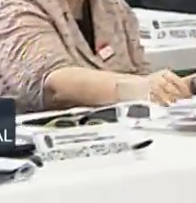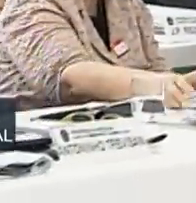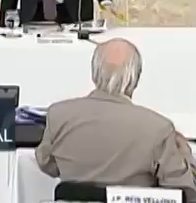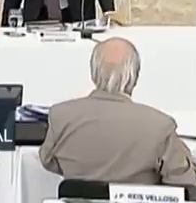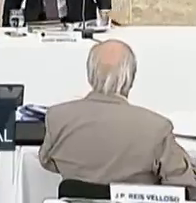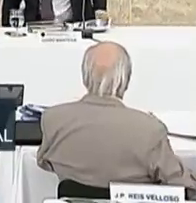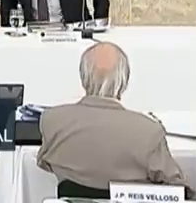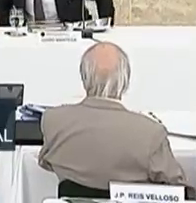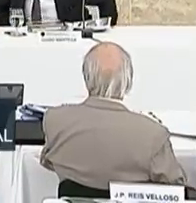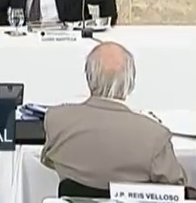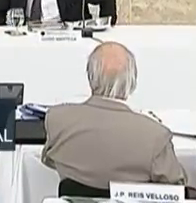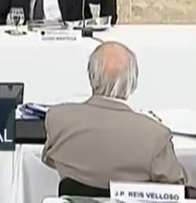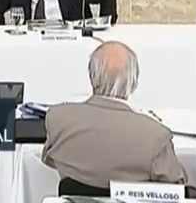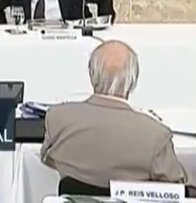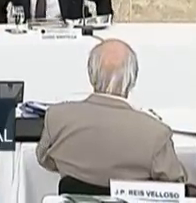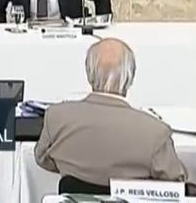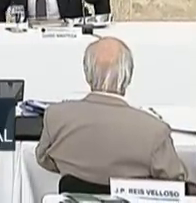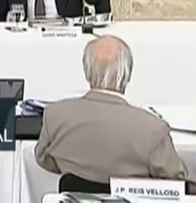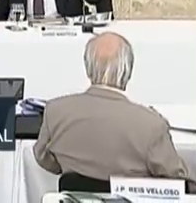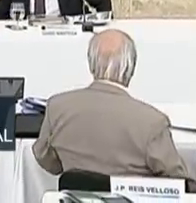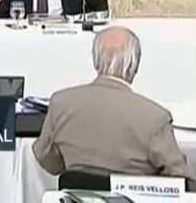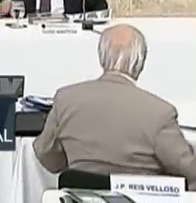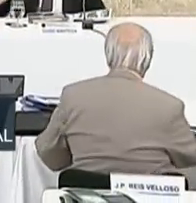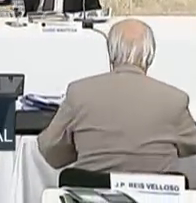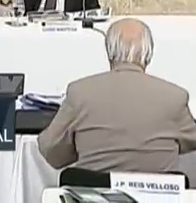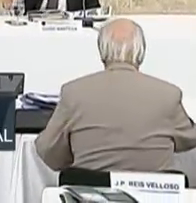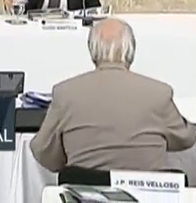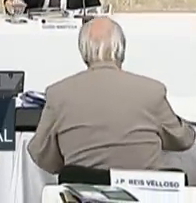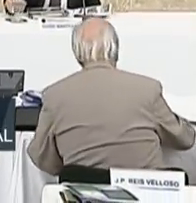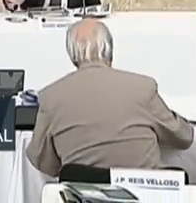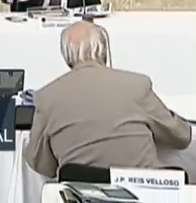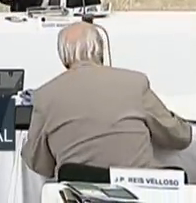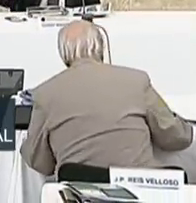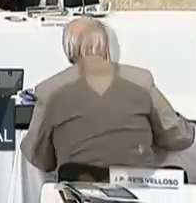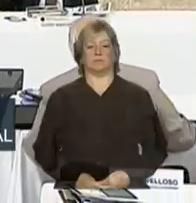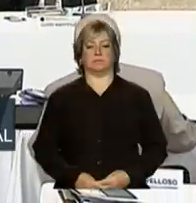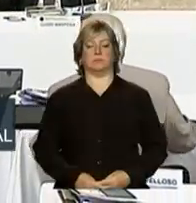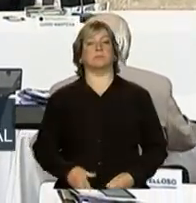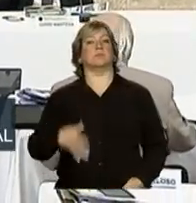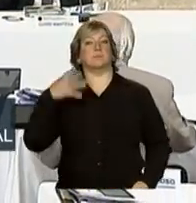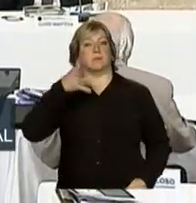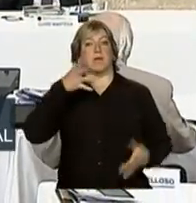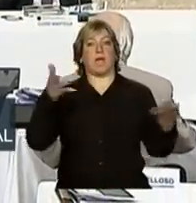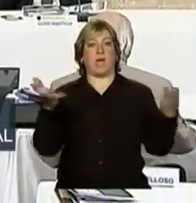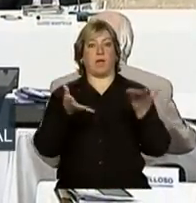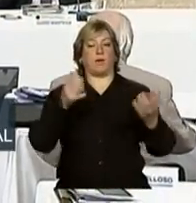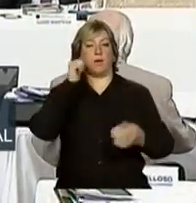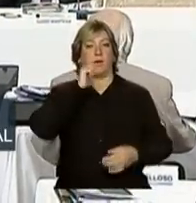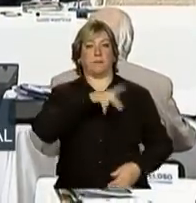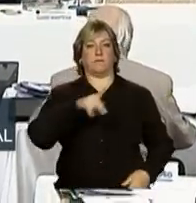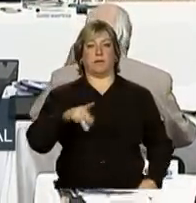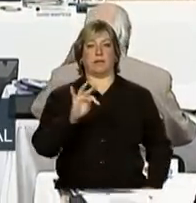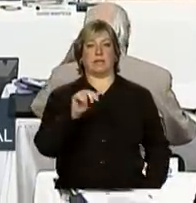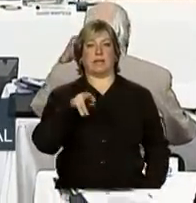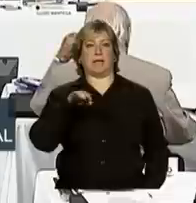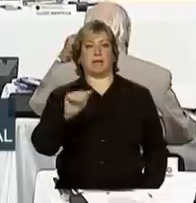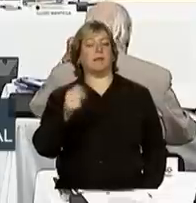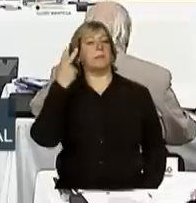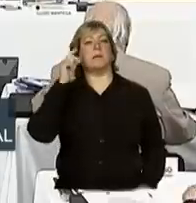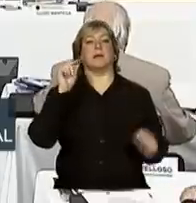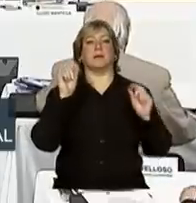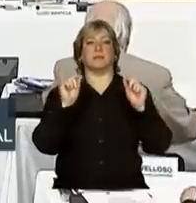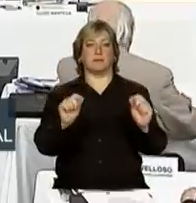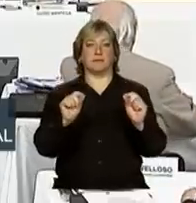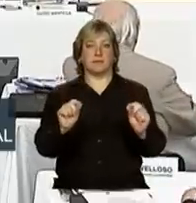Senhora Presidente, eu gostaria de passar a palavra à professora Tânia Bacelar, para que